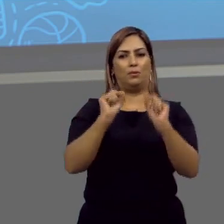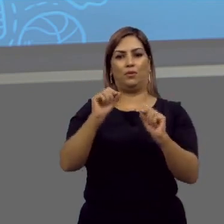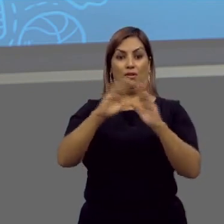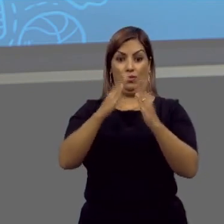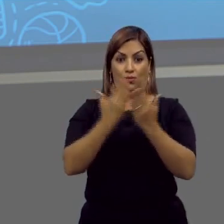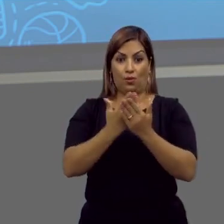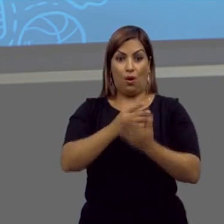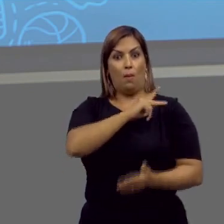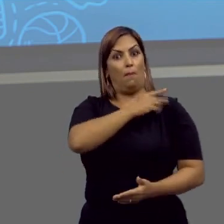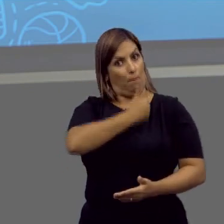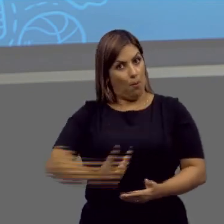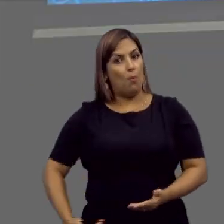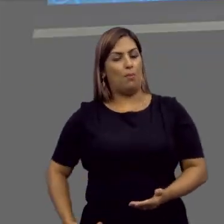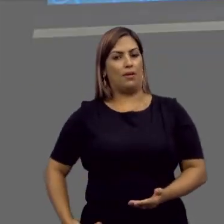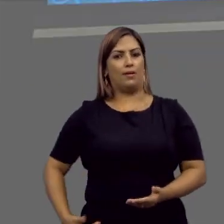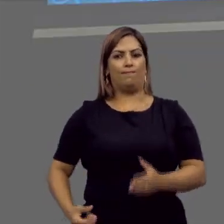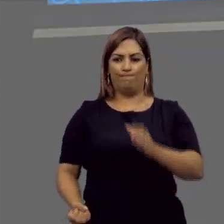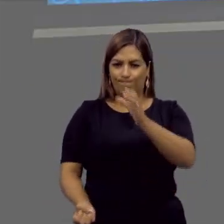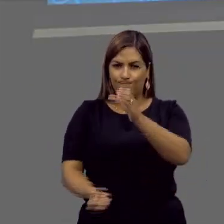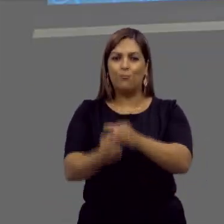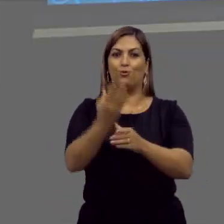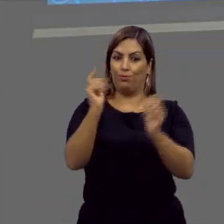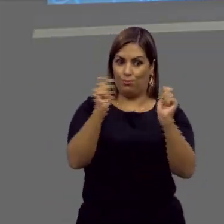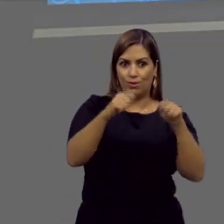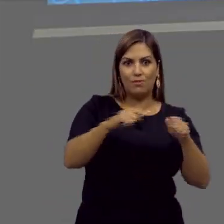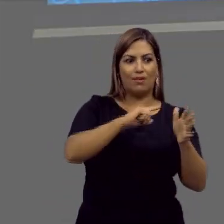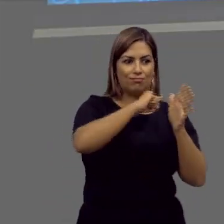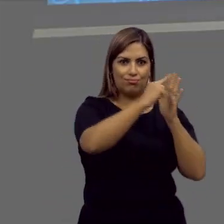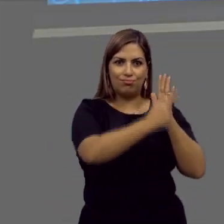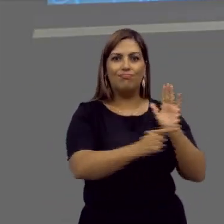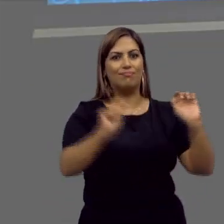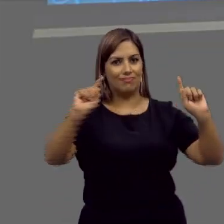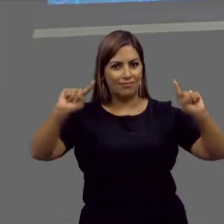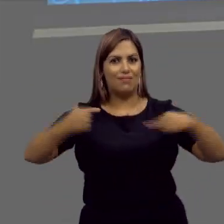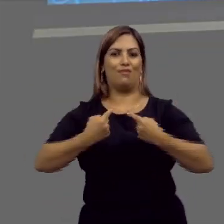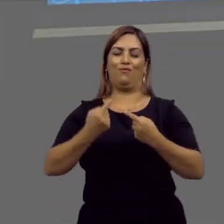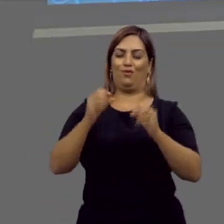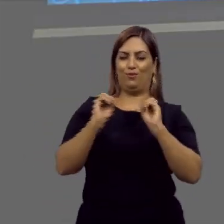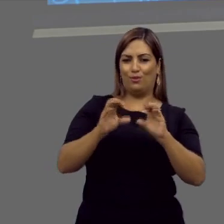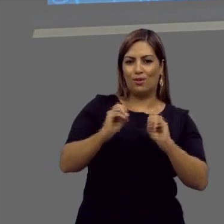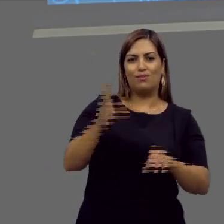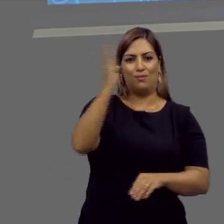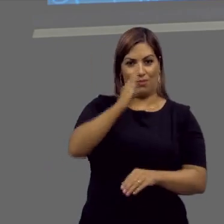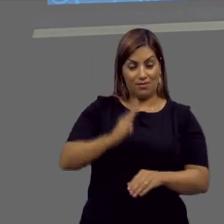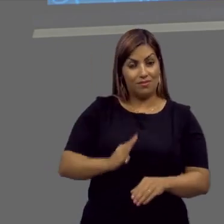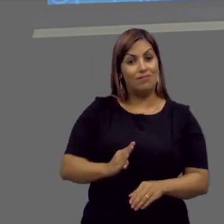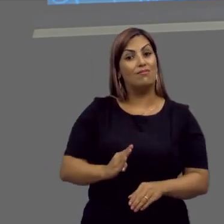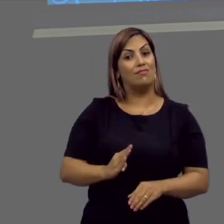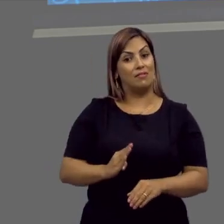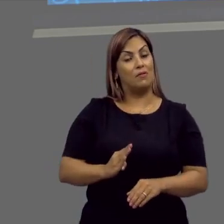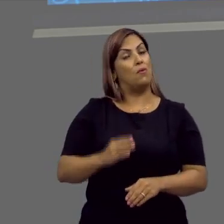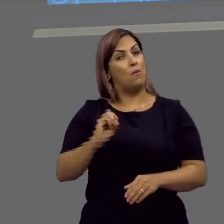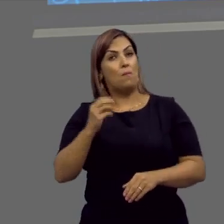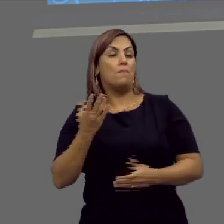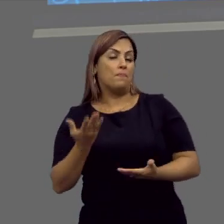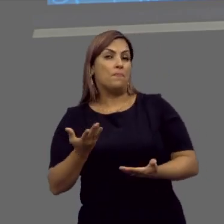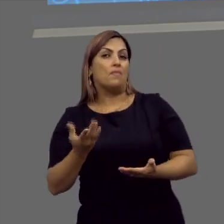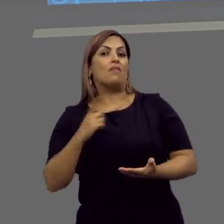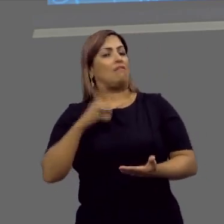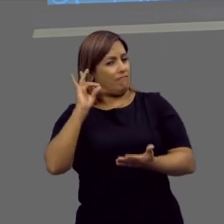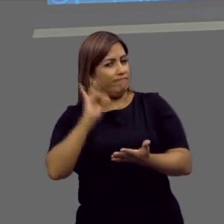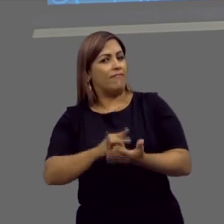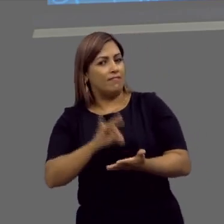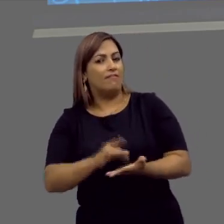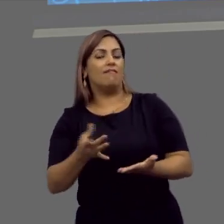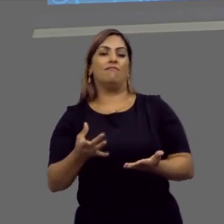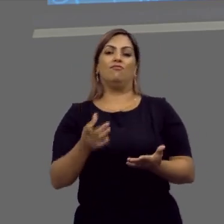que se refere à escola pública. Surgindo todas essas possibilidades, os desafios da educação no Brasil, os desafios da educação brasileira,